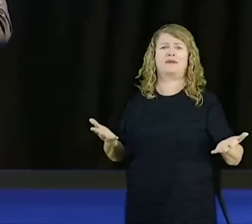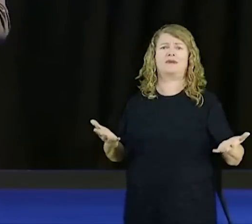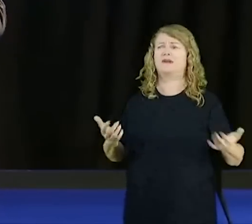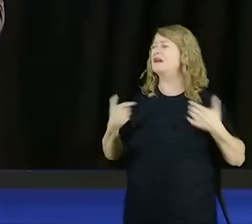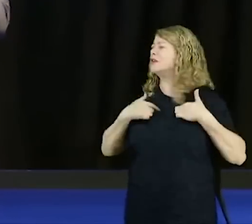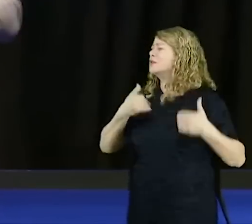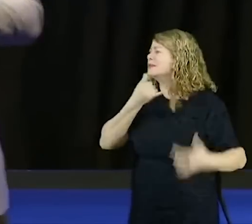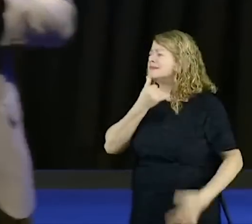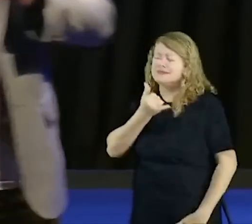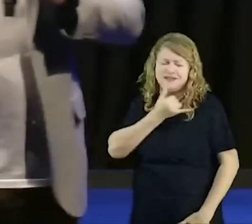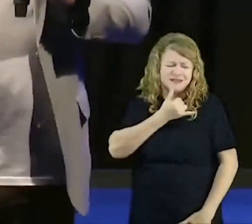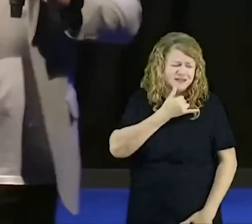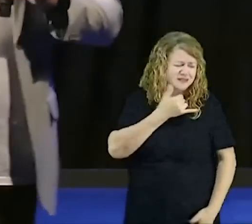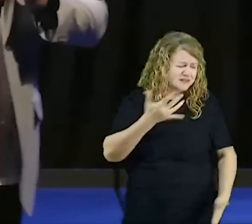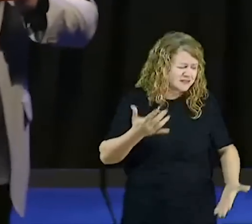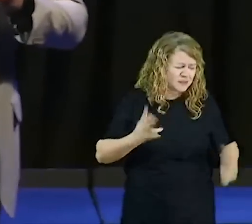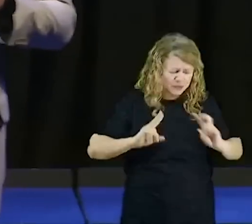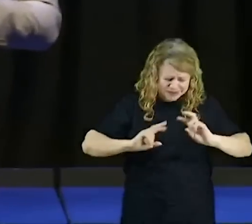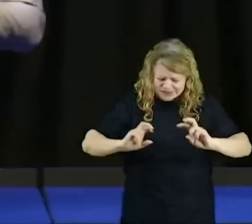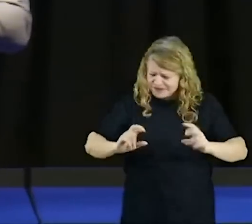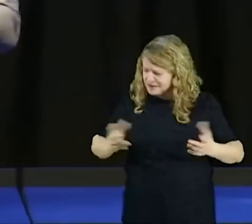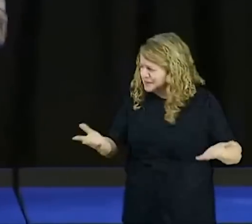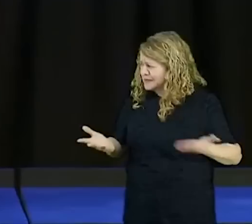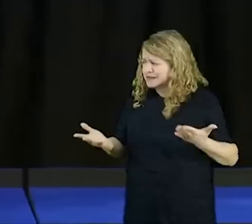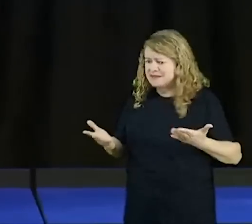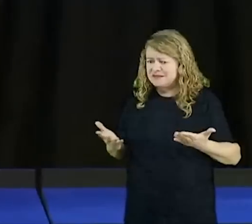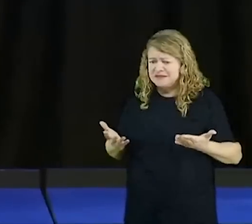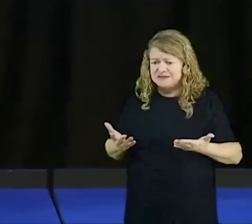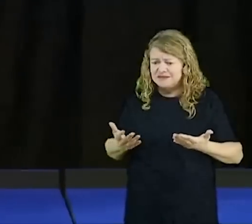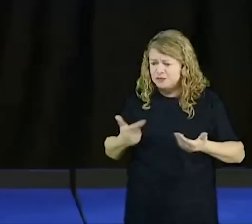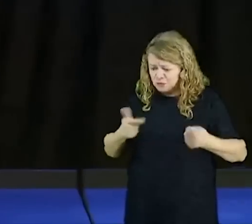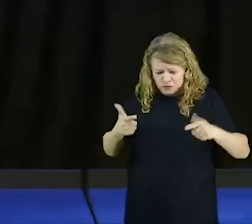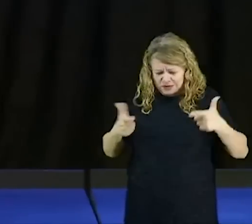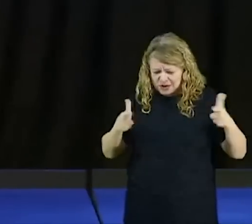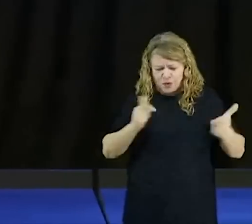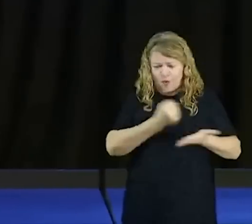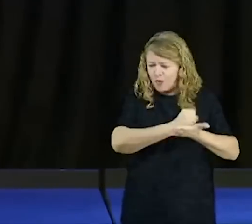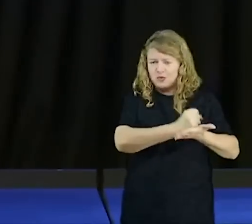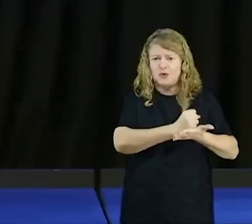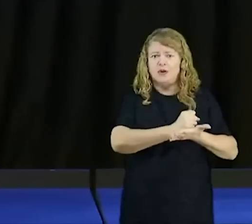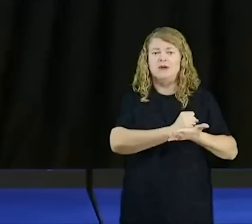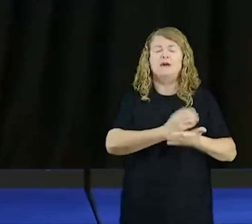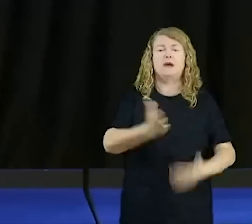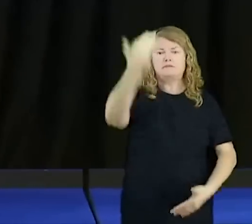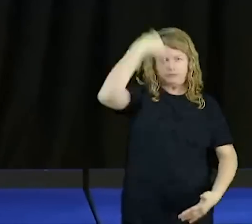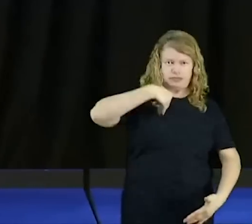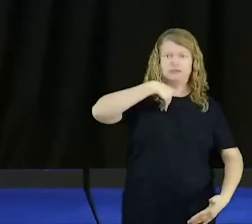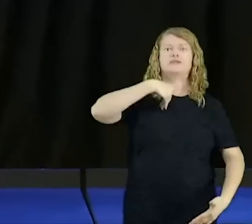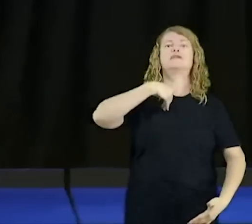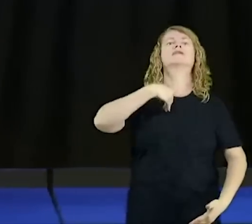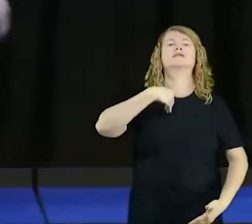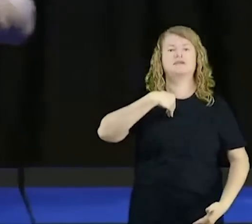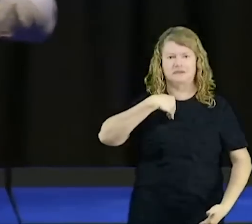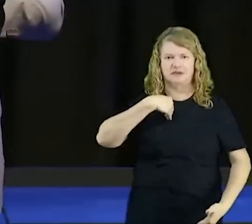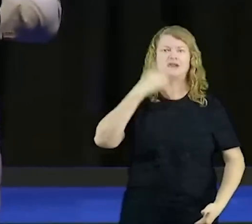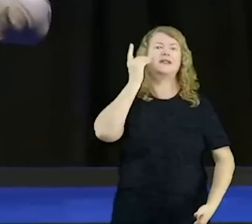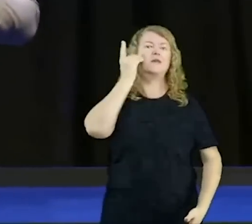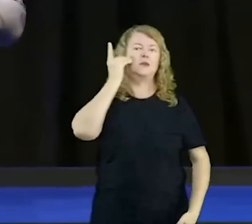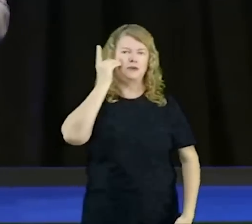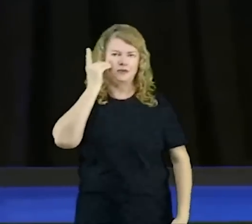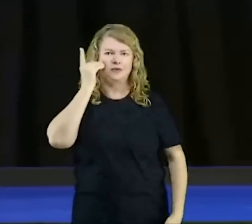uma tristeza. O governo, ele é maligno, ou seja, é como se fosse um ditador,